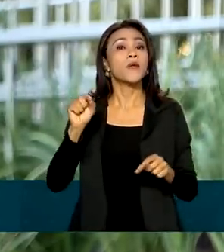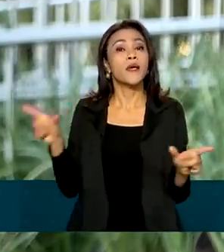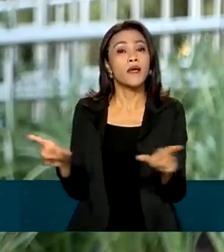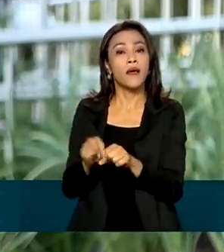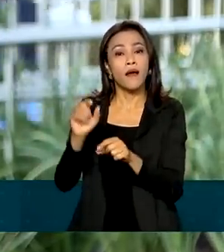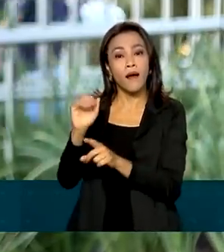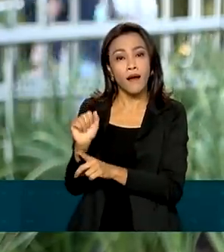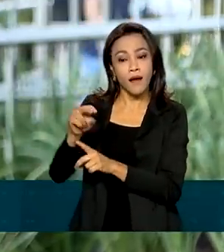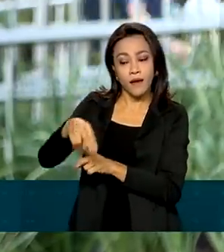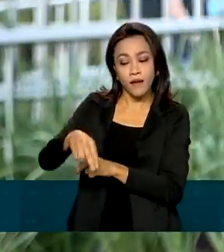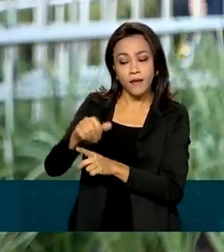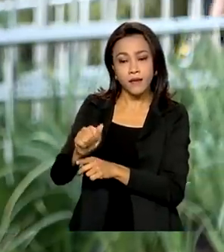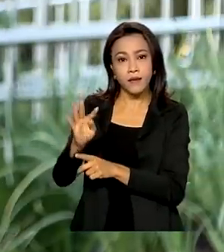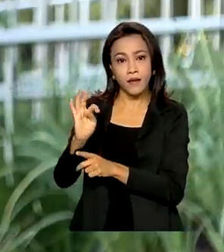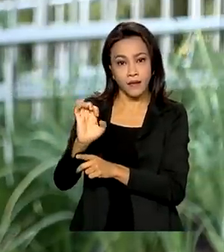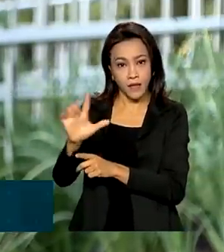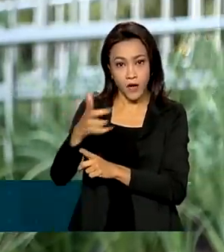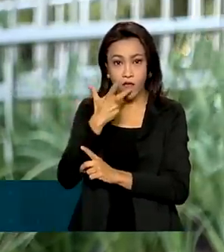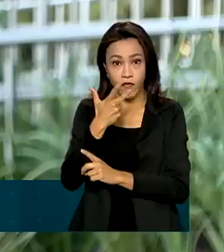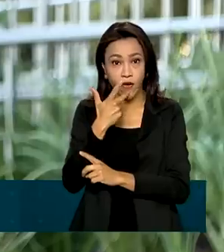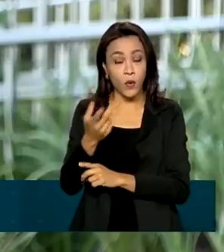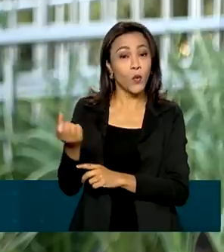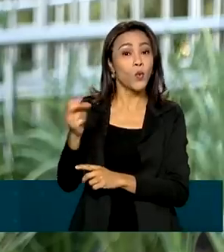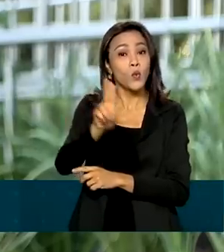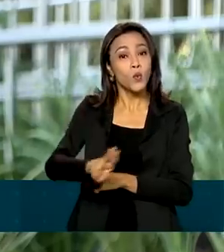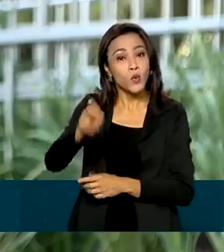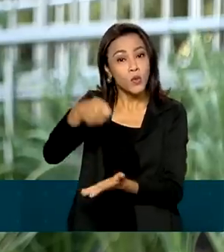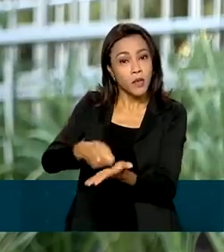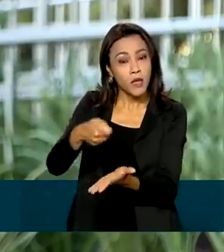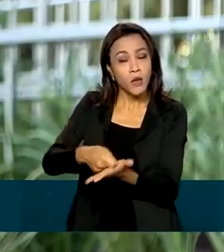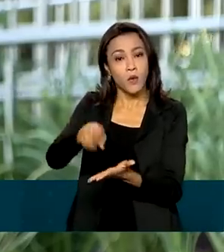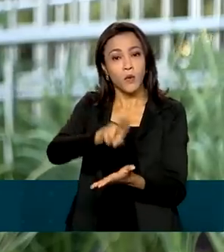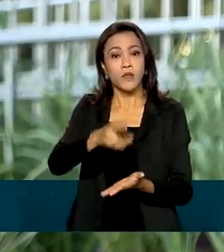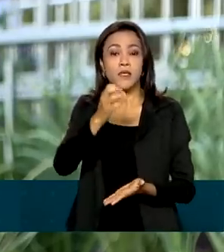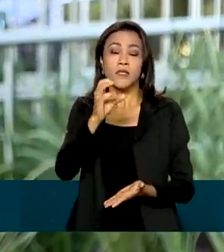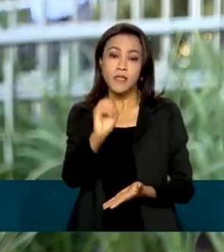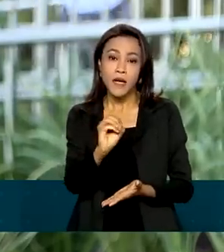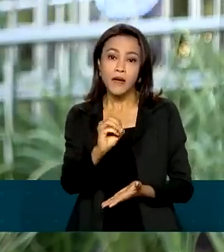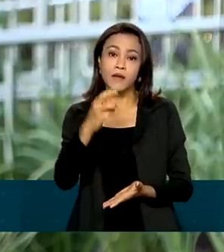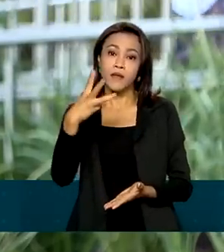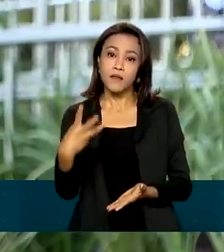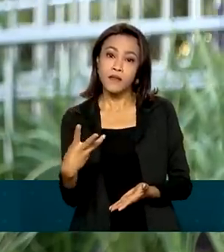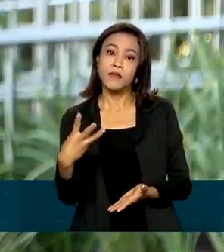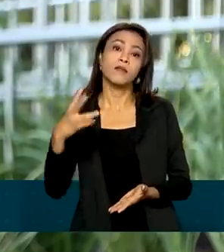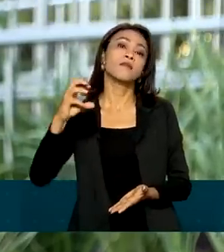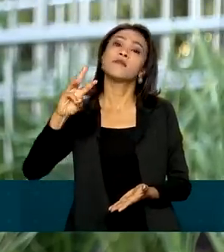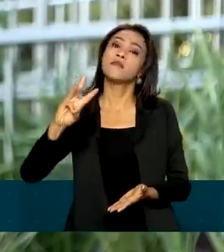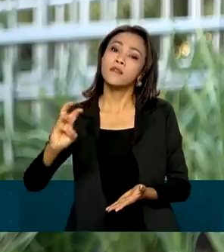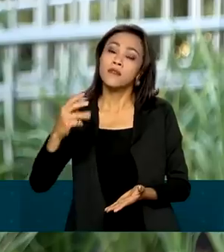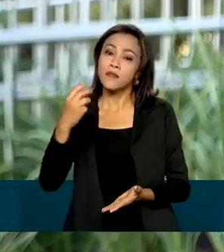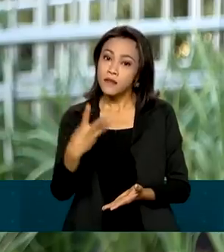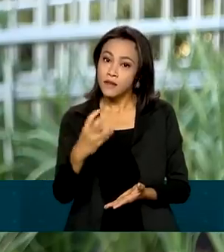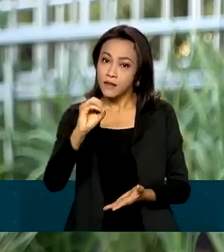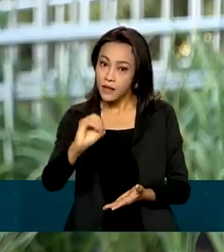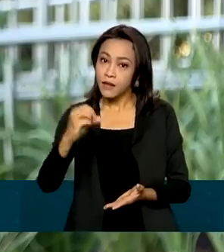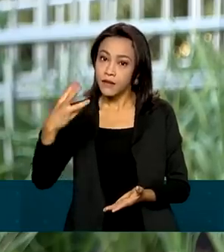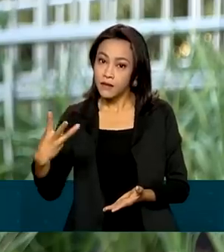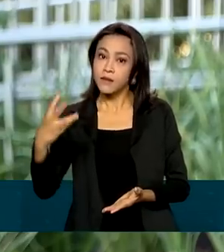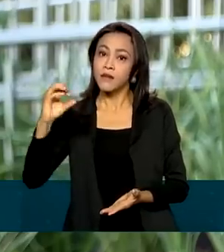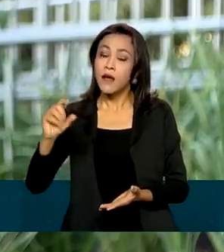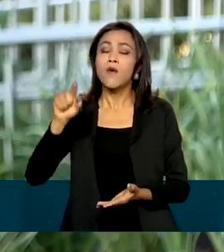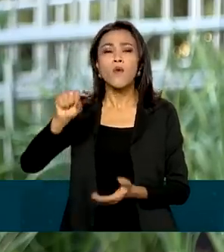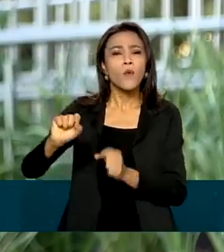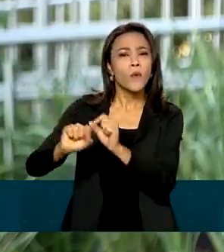o uso obrigatório em todo o país do prefixo 0303 pelas empresas de telemarketing. A medida